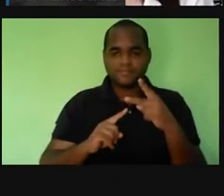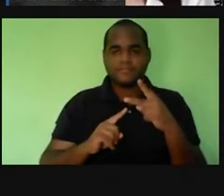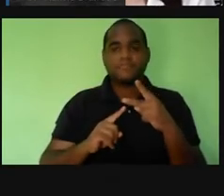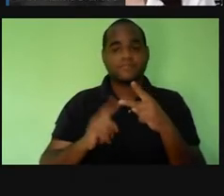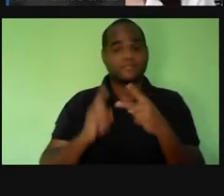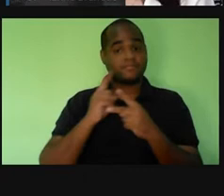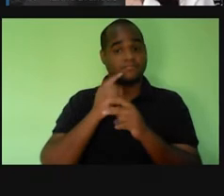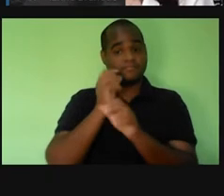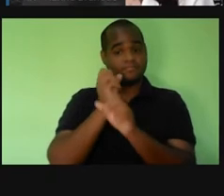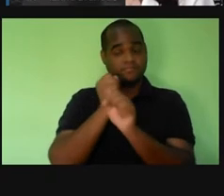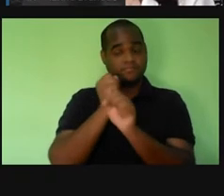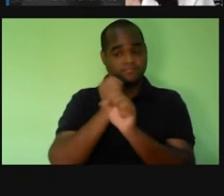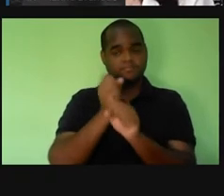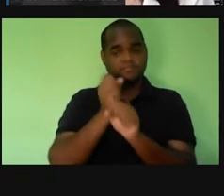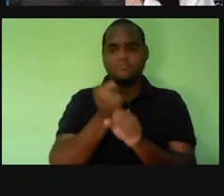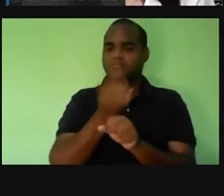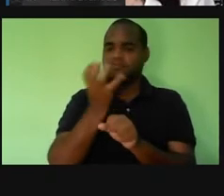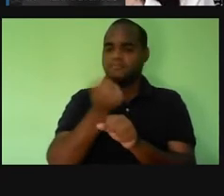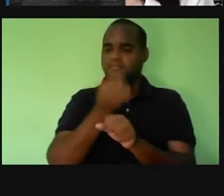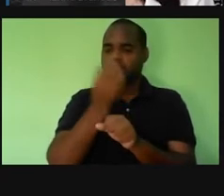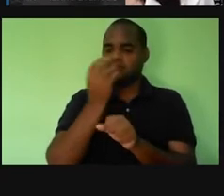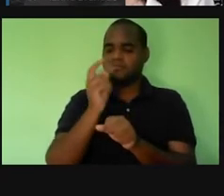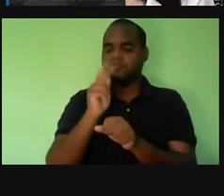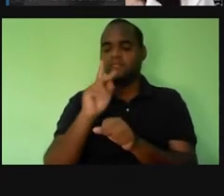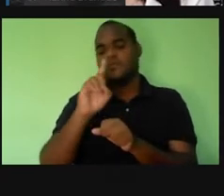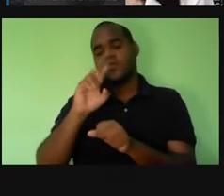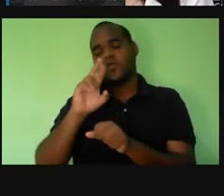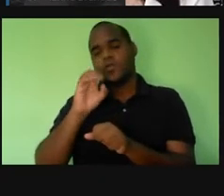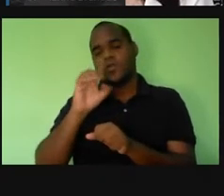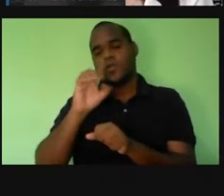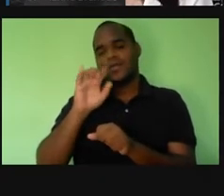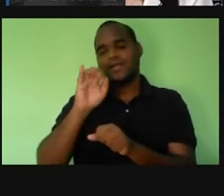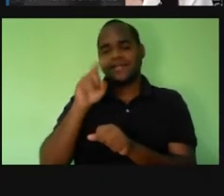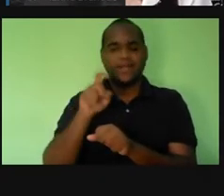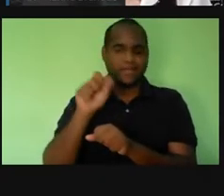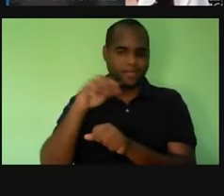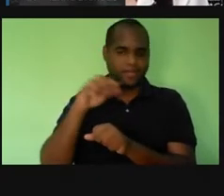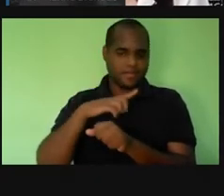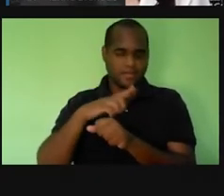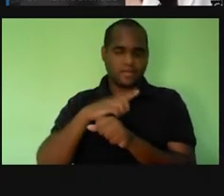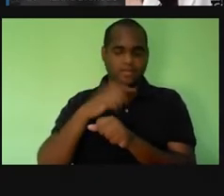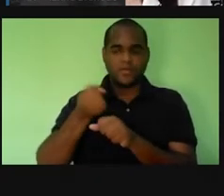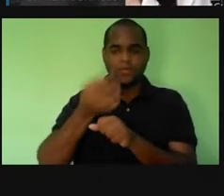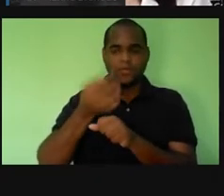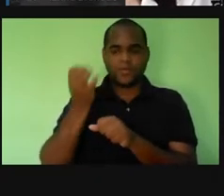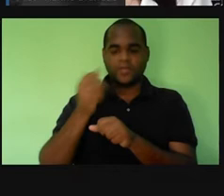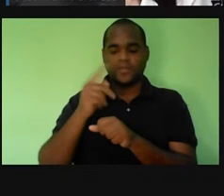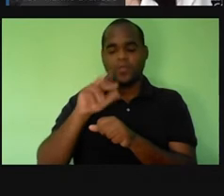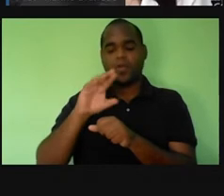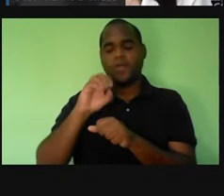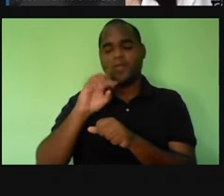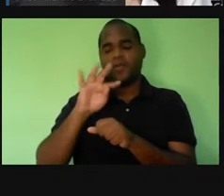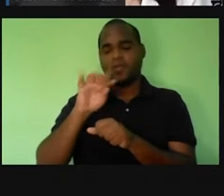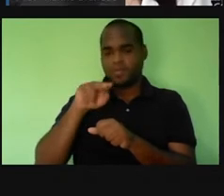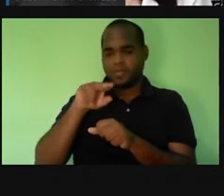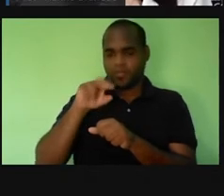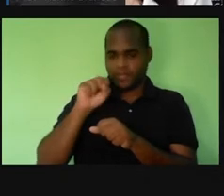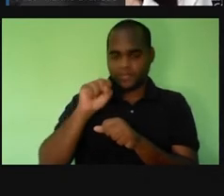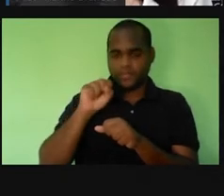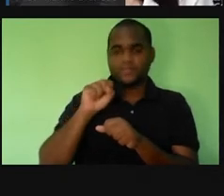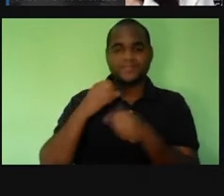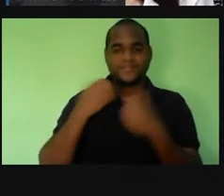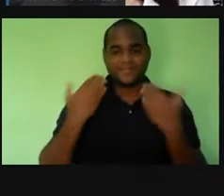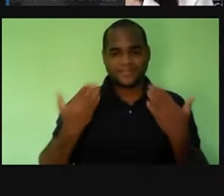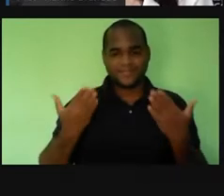da quantidade de hidroxila, no caso, é esse OH-, da quantidade de prótons, que vai estar aqui representada